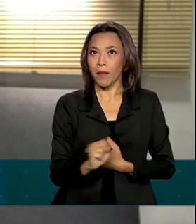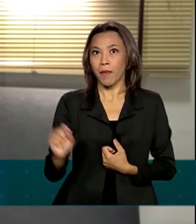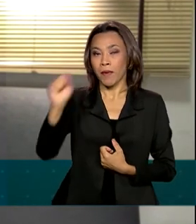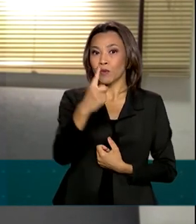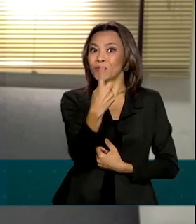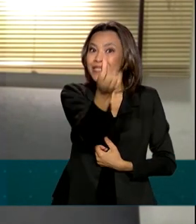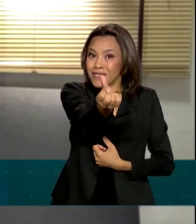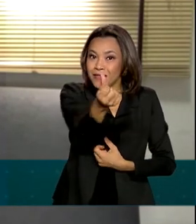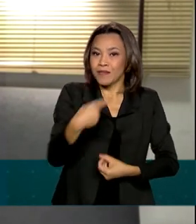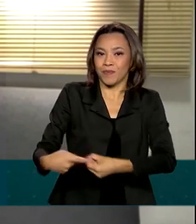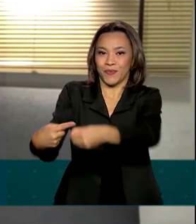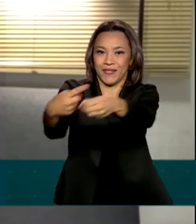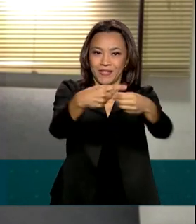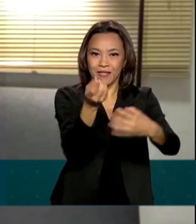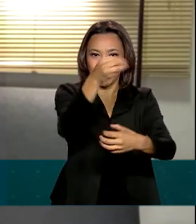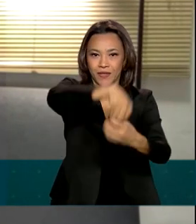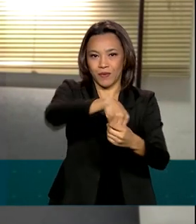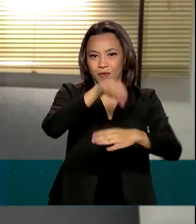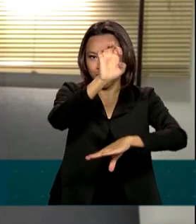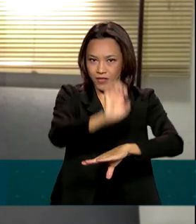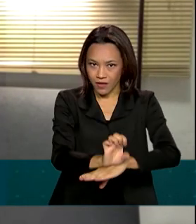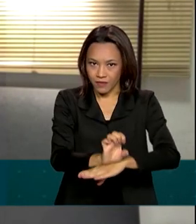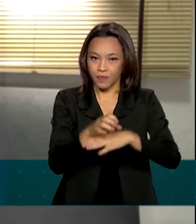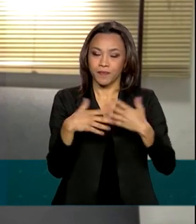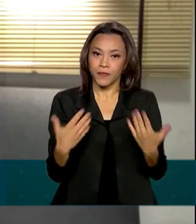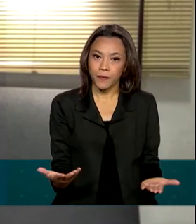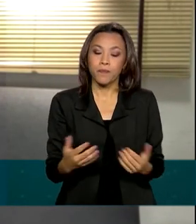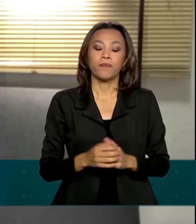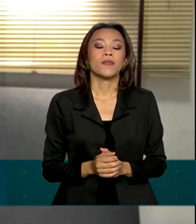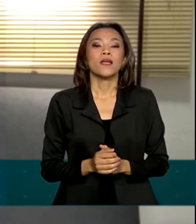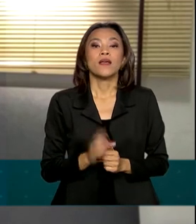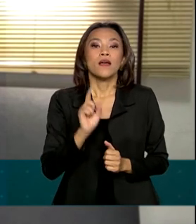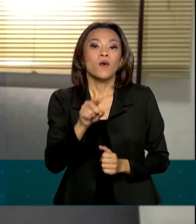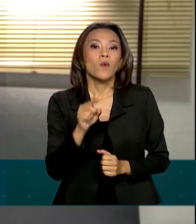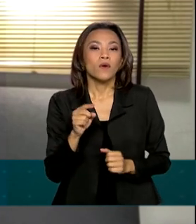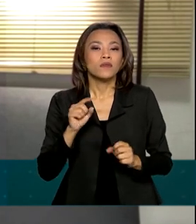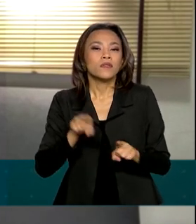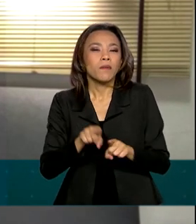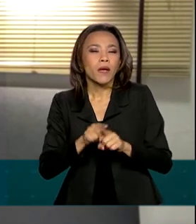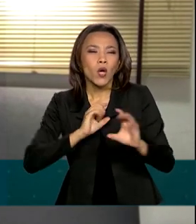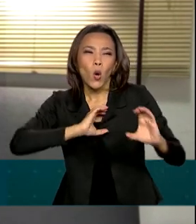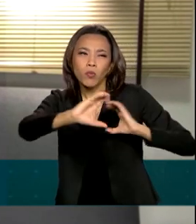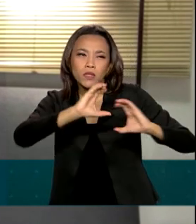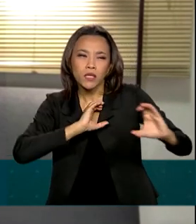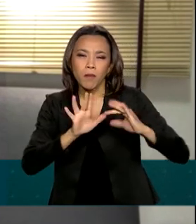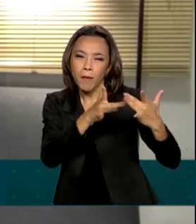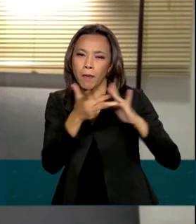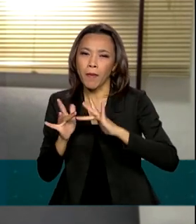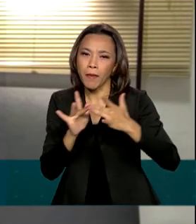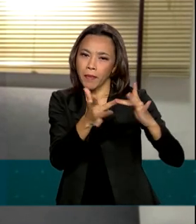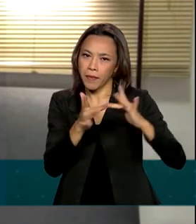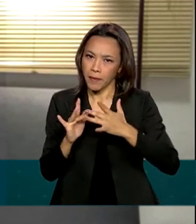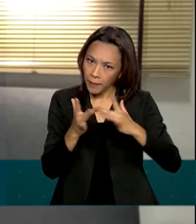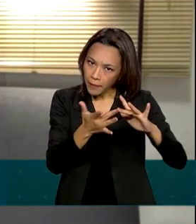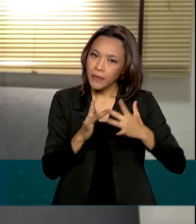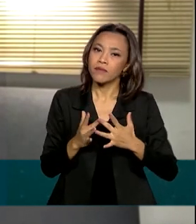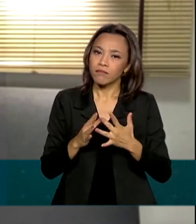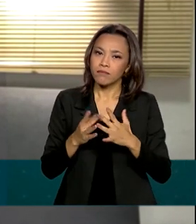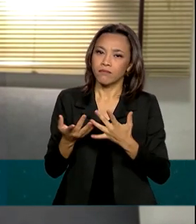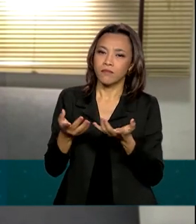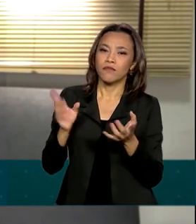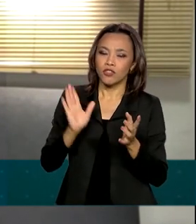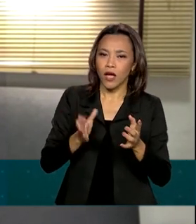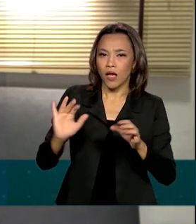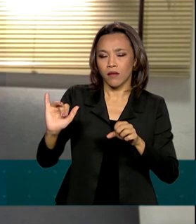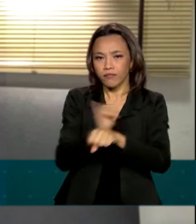municípios que compõem o Estado. Além disso, um processo de comunicação mais ágil está sendo elaborado. O objetivo